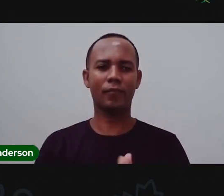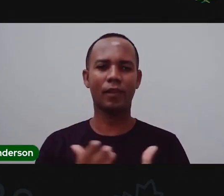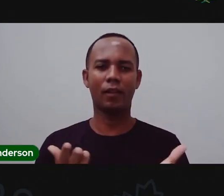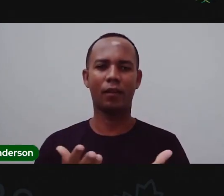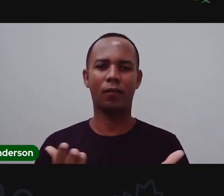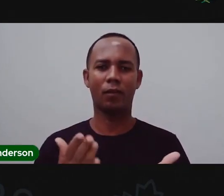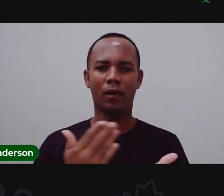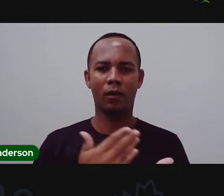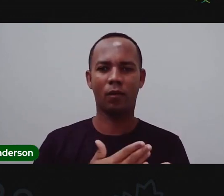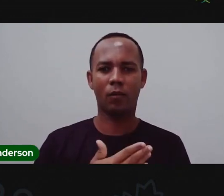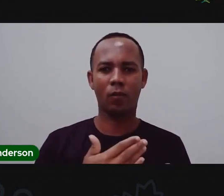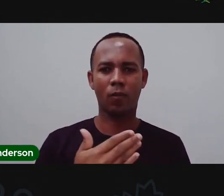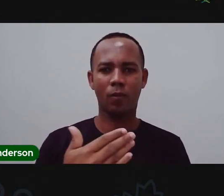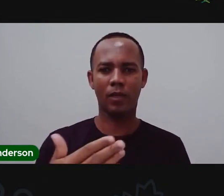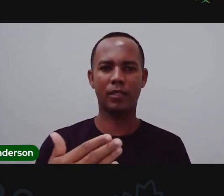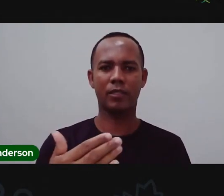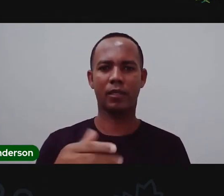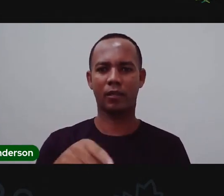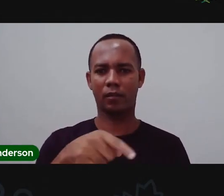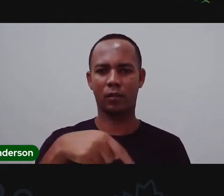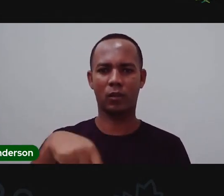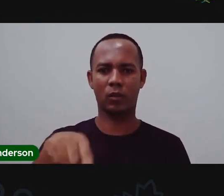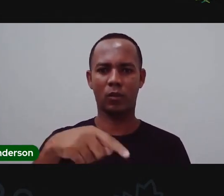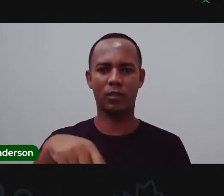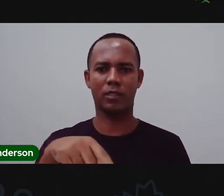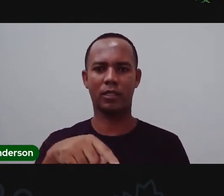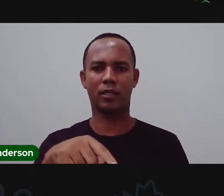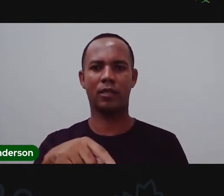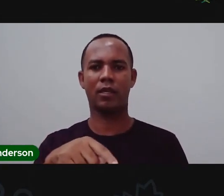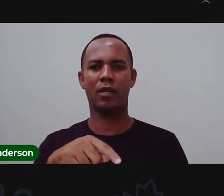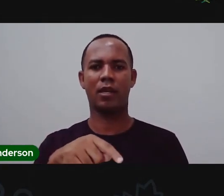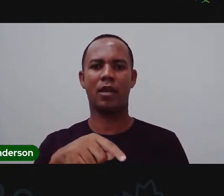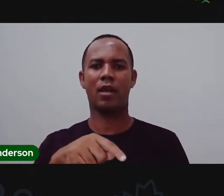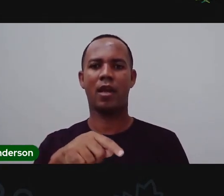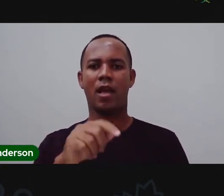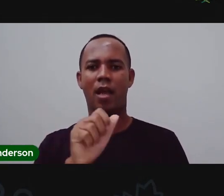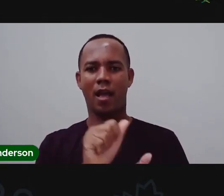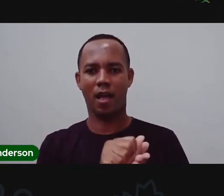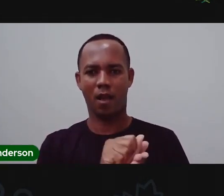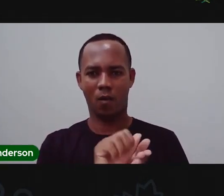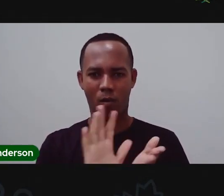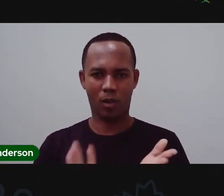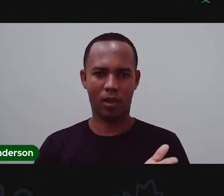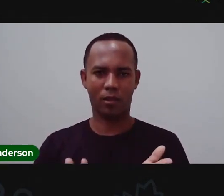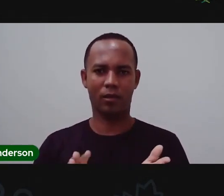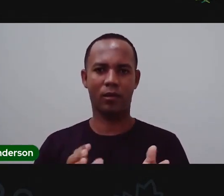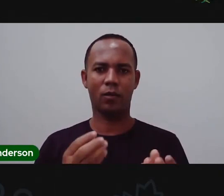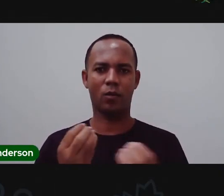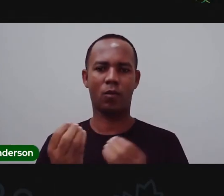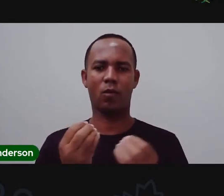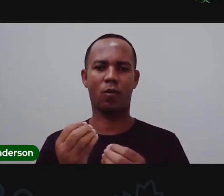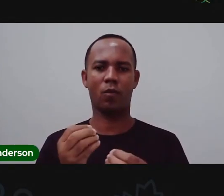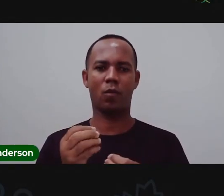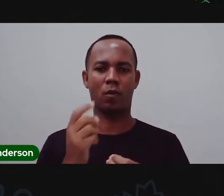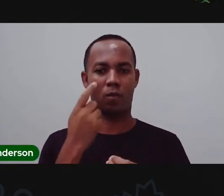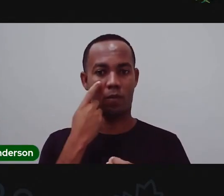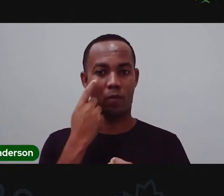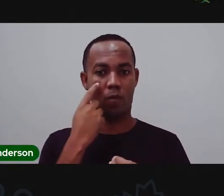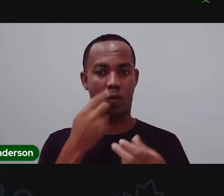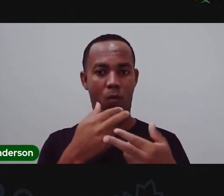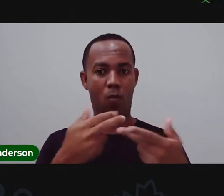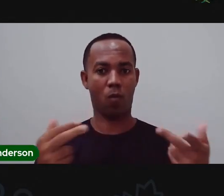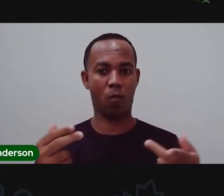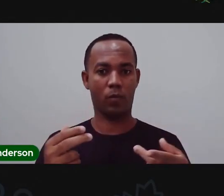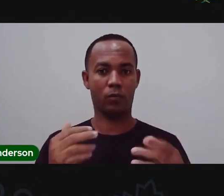começar a nossa aula, a Pró vai começar a compartilhar com vocês aqui algumas coisas